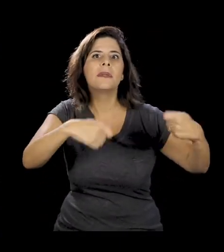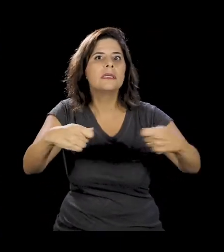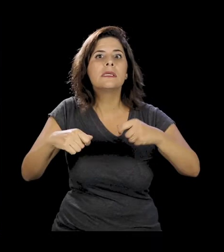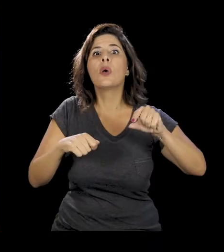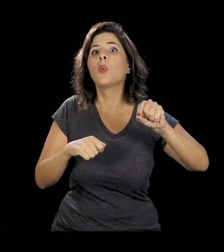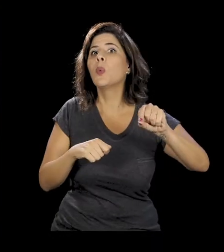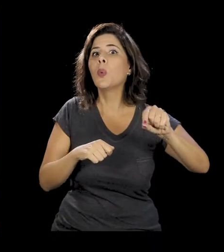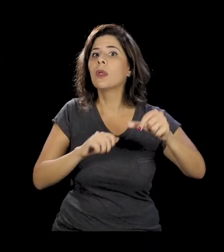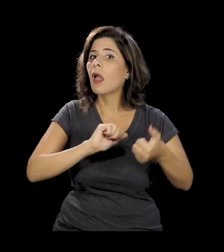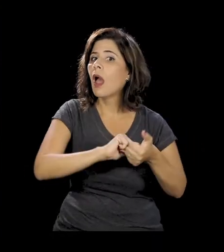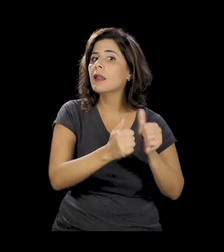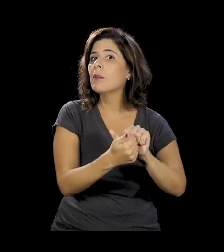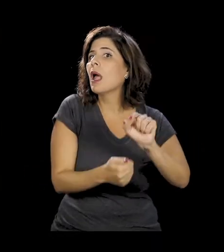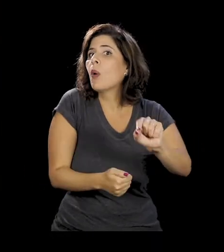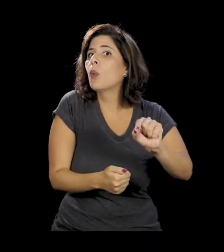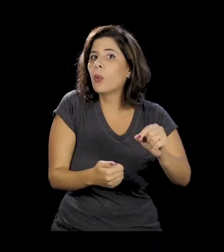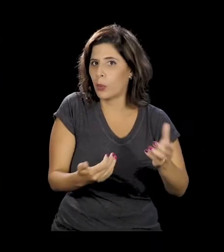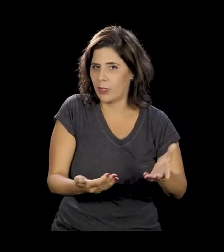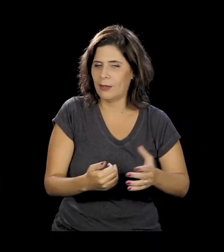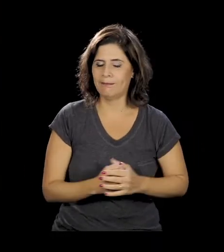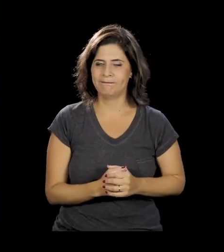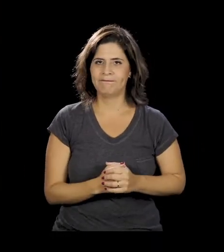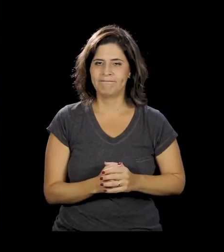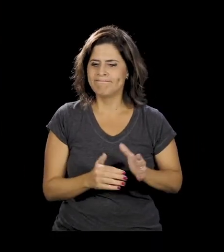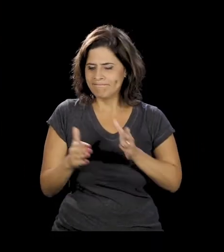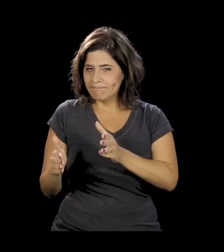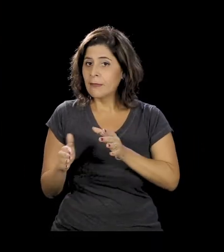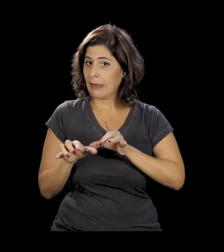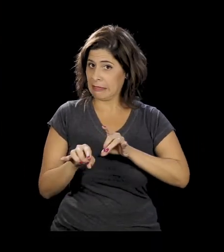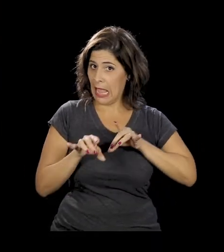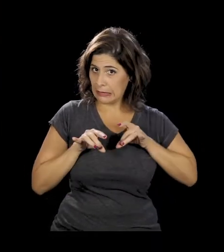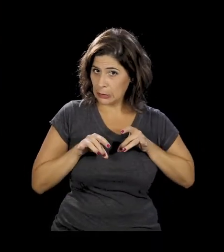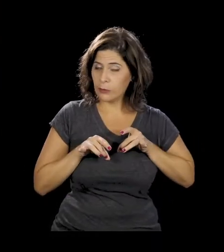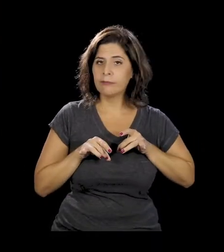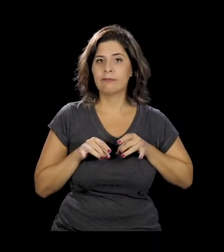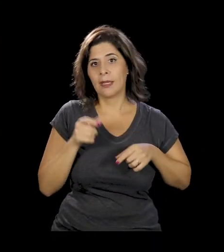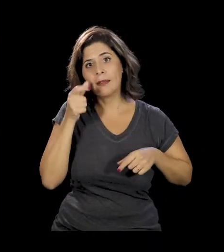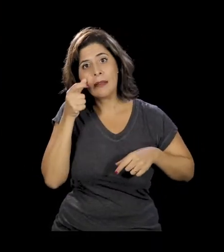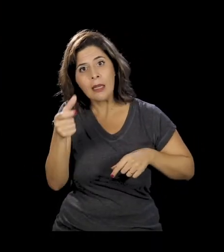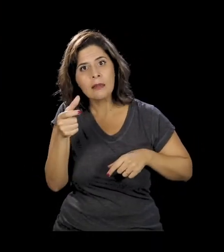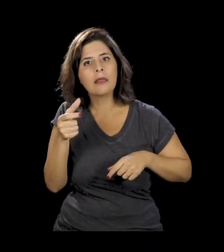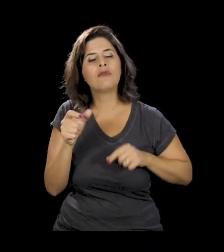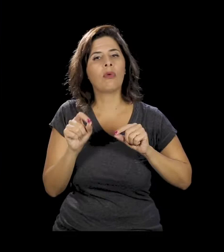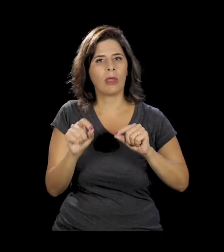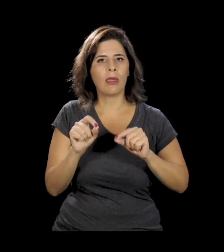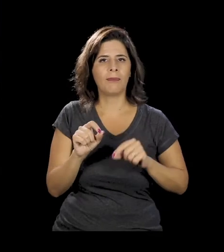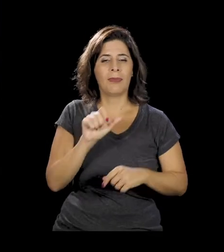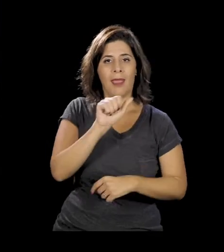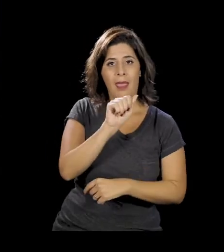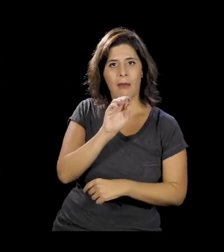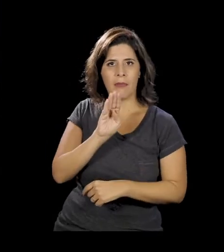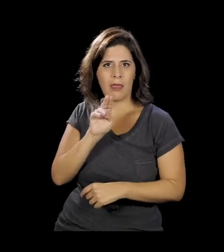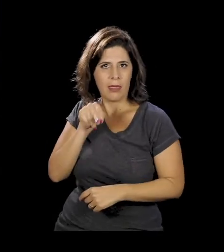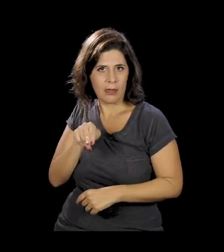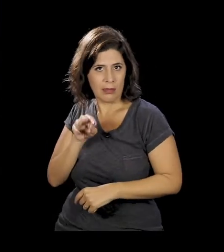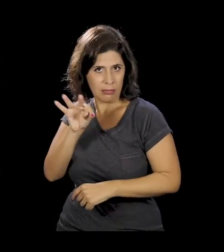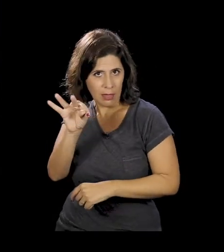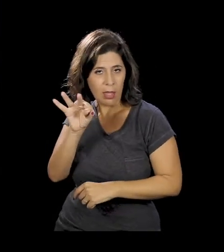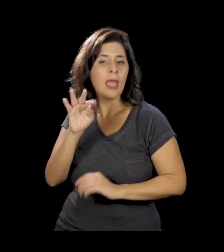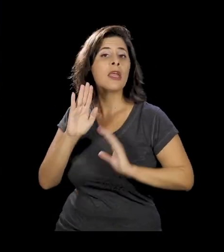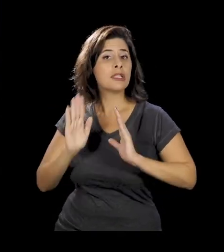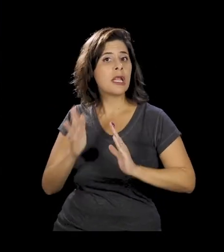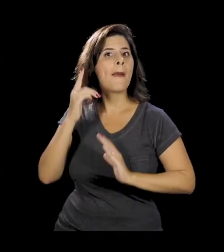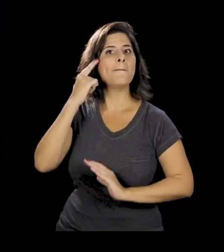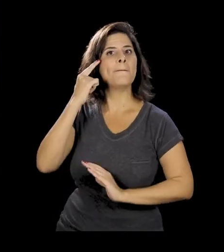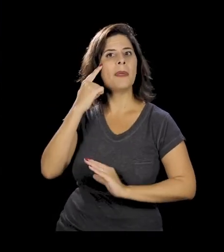necessidade de adaptação desses espaços. Na parte técnica, tem uma coisa interessante que a gente tem falado muito há algum tempo, que a Associação Brasileira de Notas Técnicas